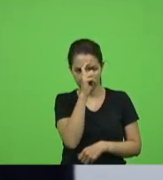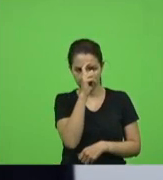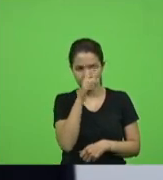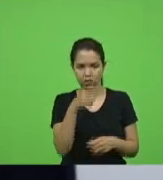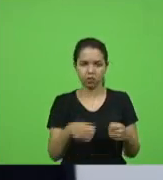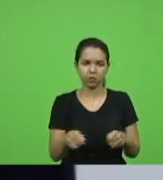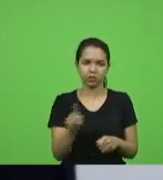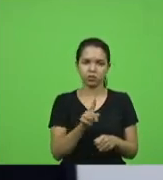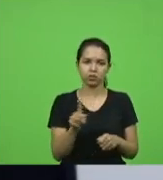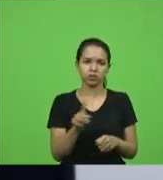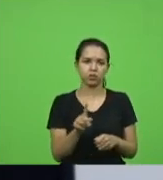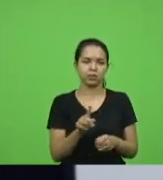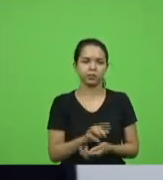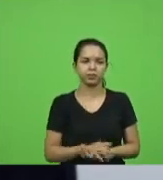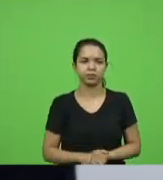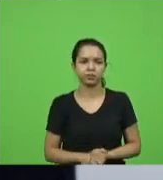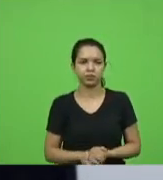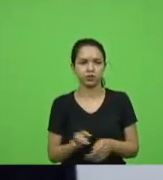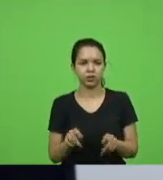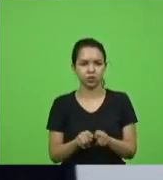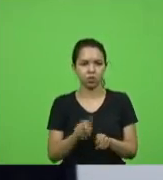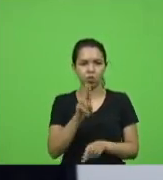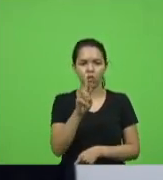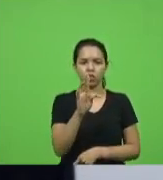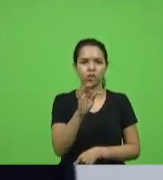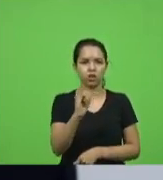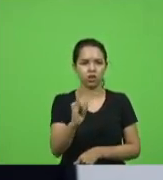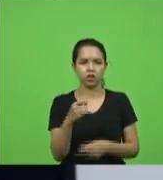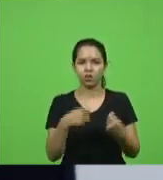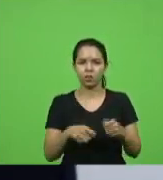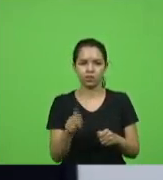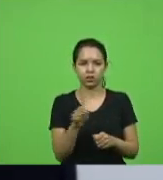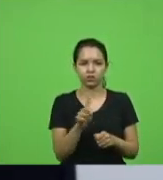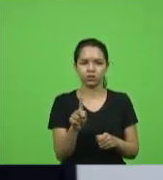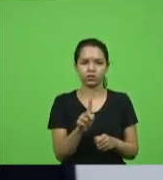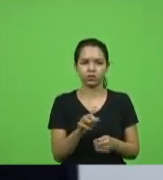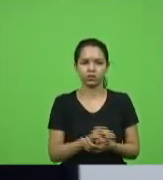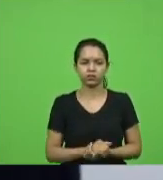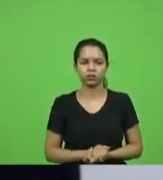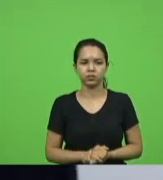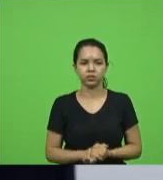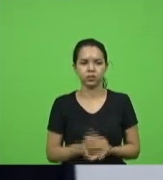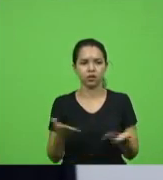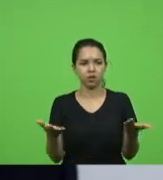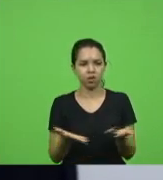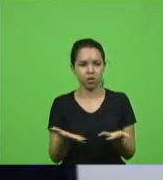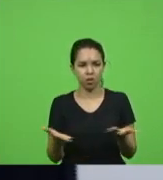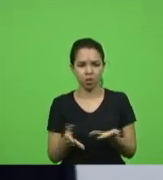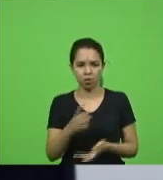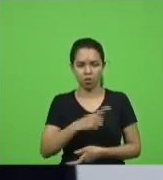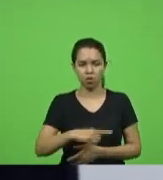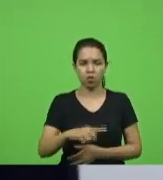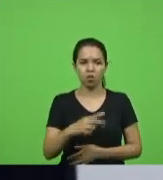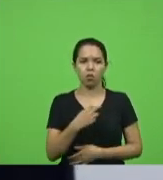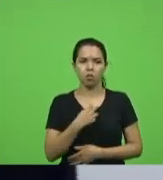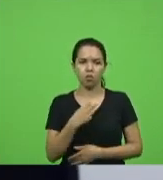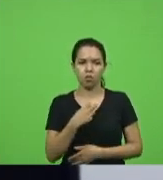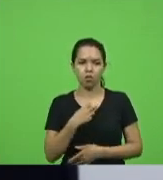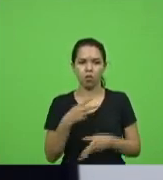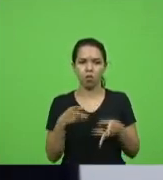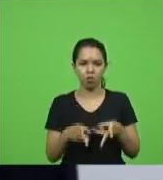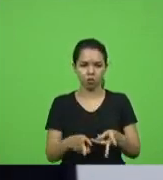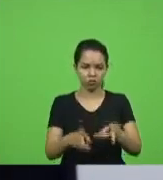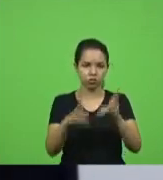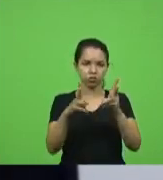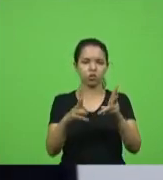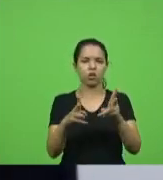precisei de UTI agora nós não podemos continuar o